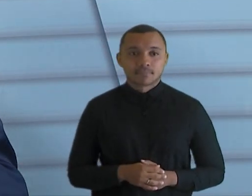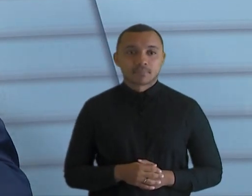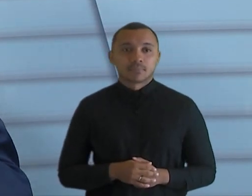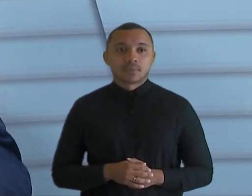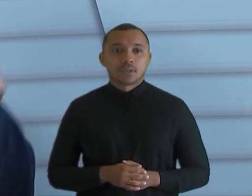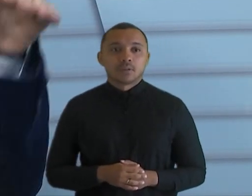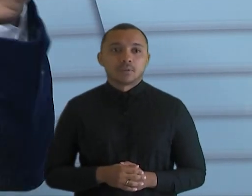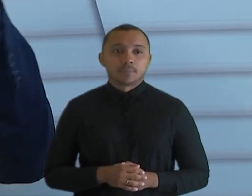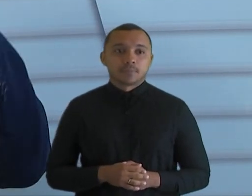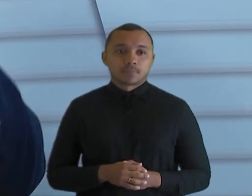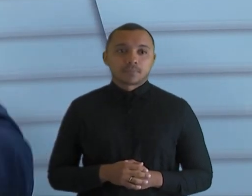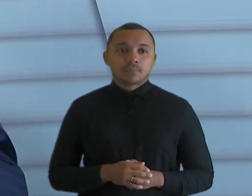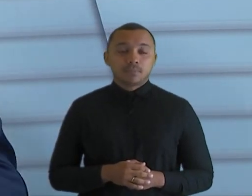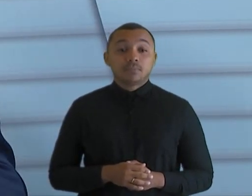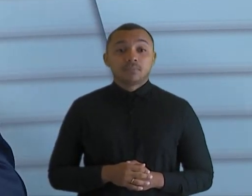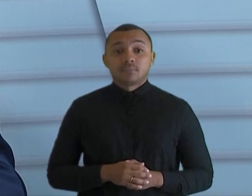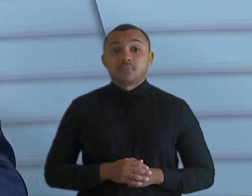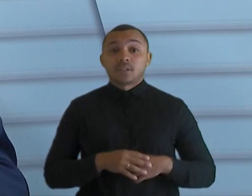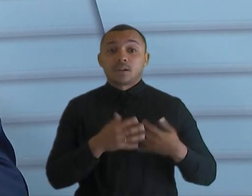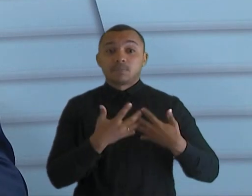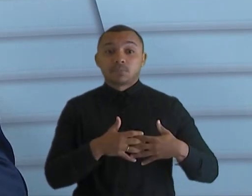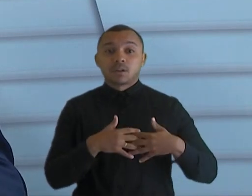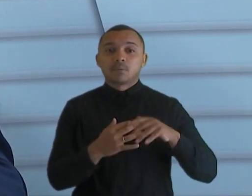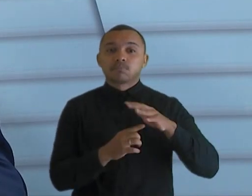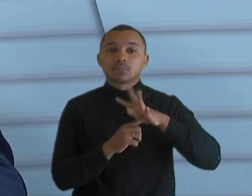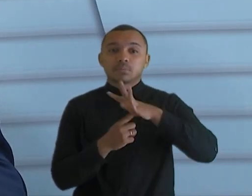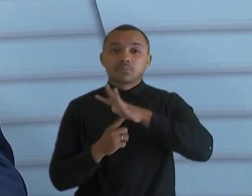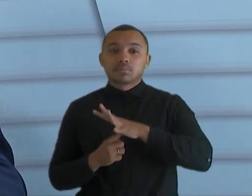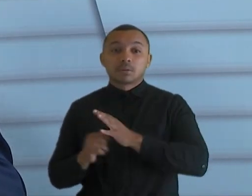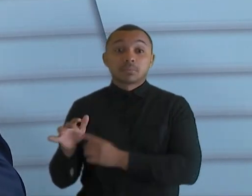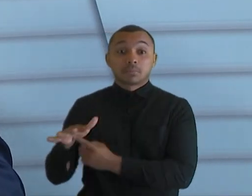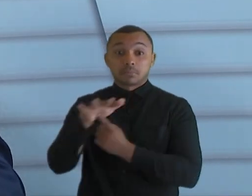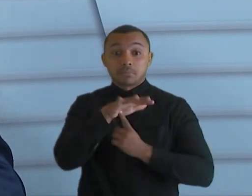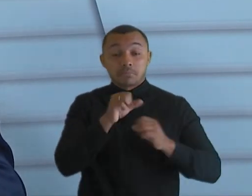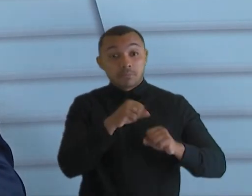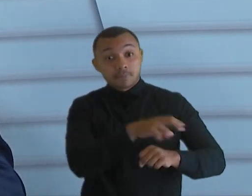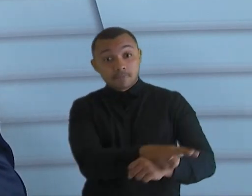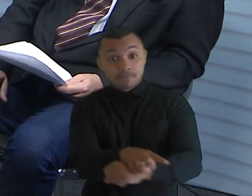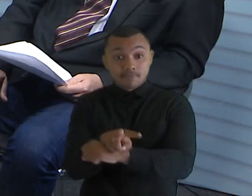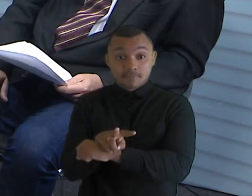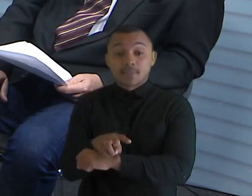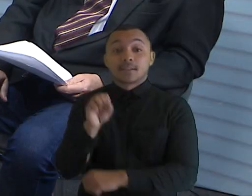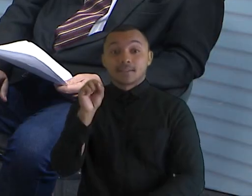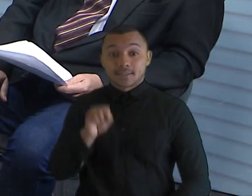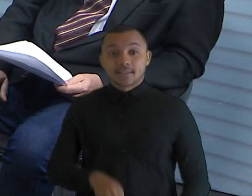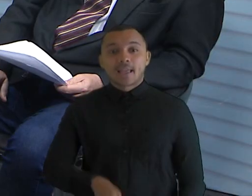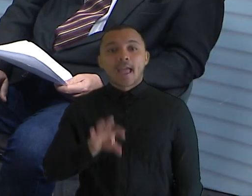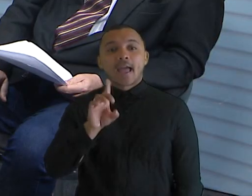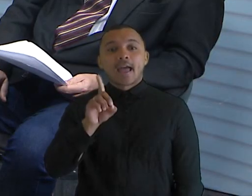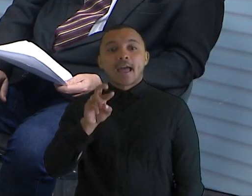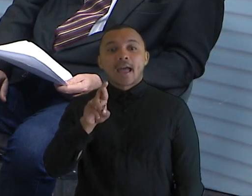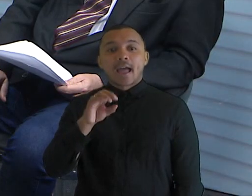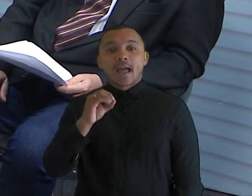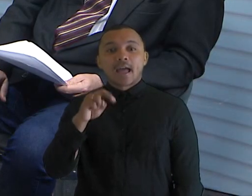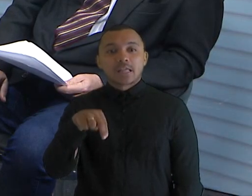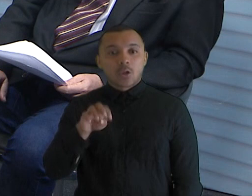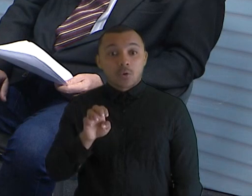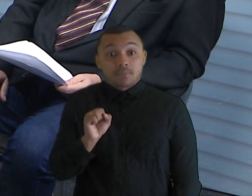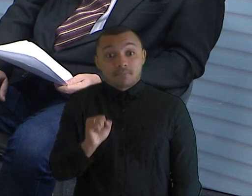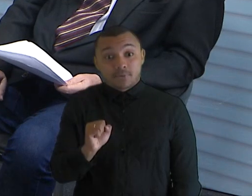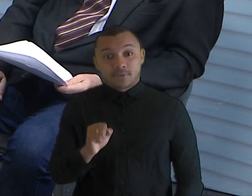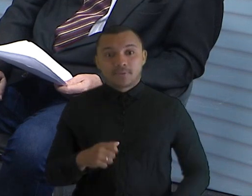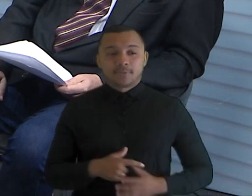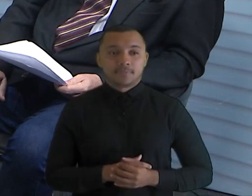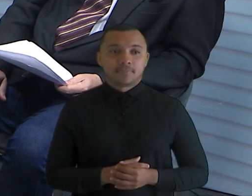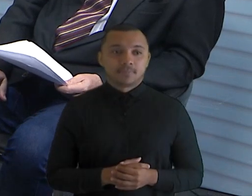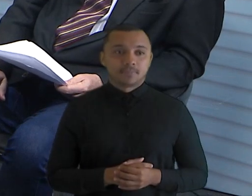Futuramente... A gente tem até uns drones lá também, no tribunal, que a gente fiscaliza também. É, drones. Tem drones que podem fazer o georreferenciamento,